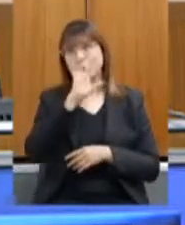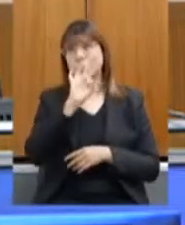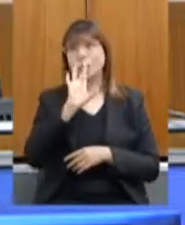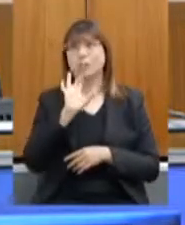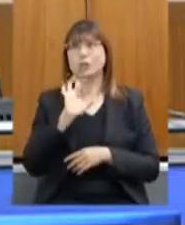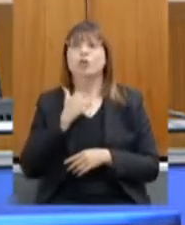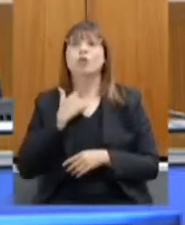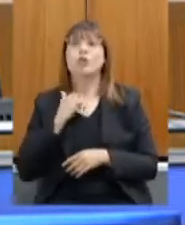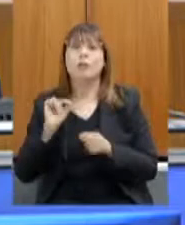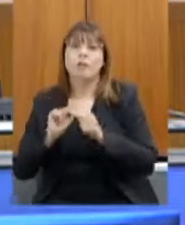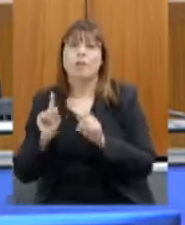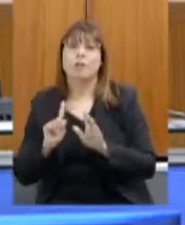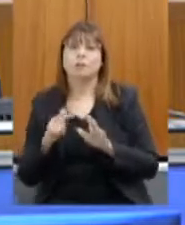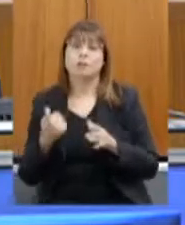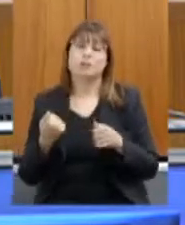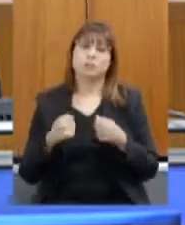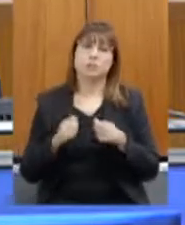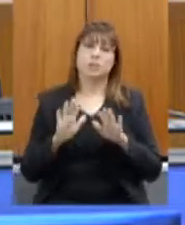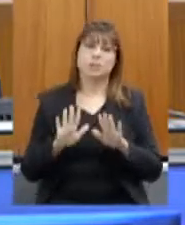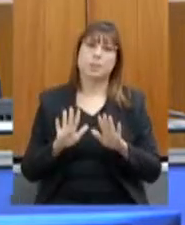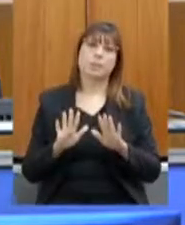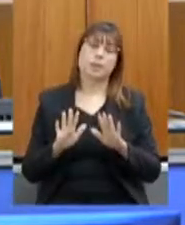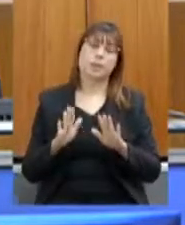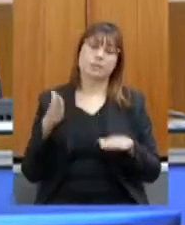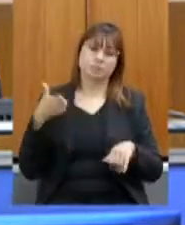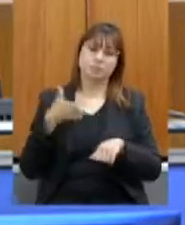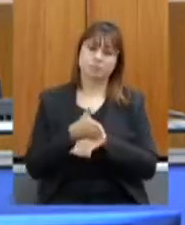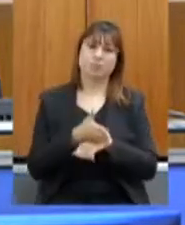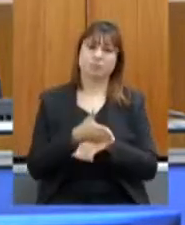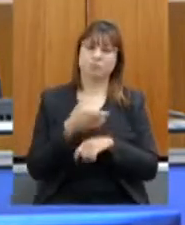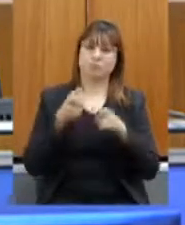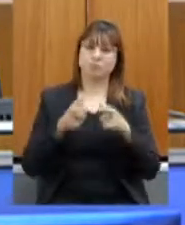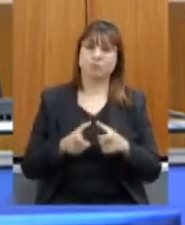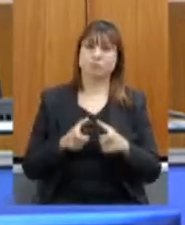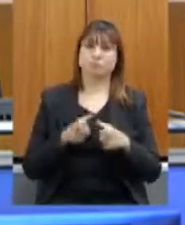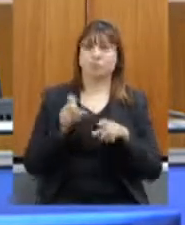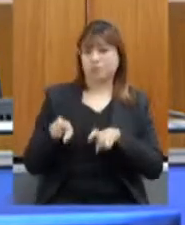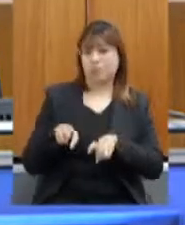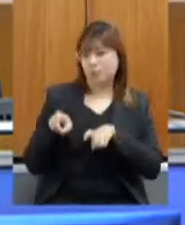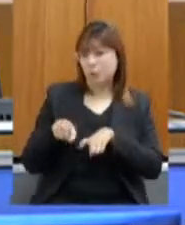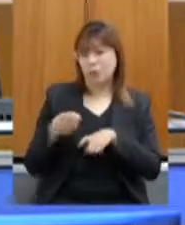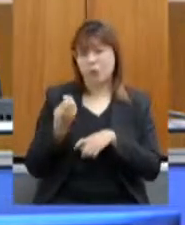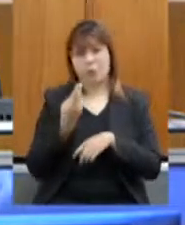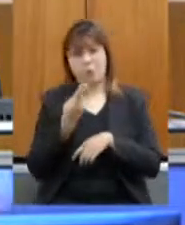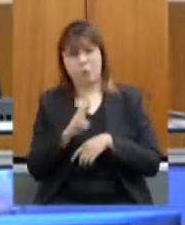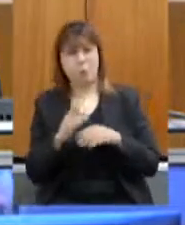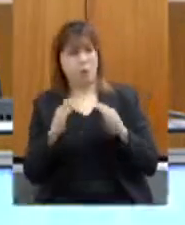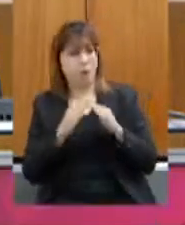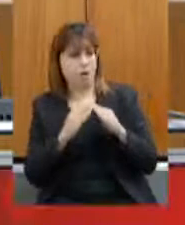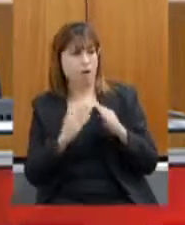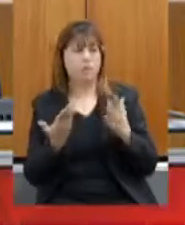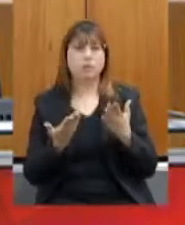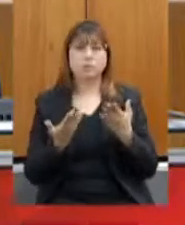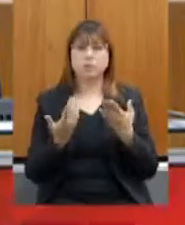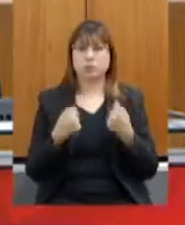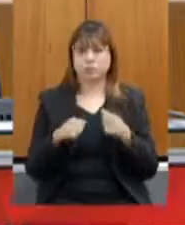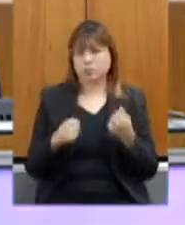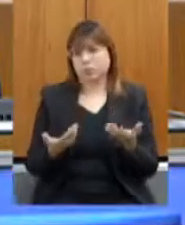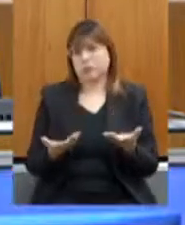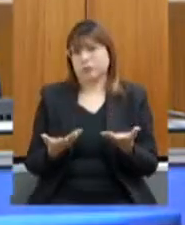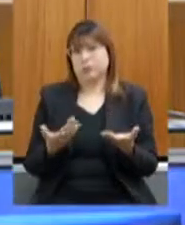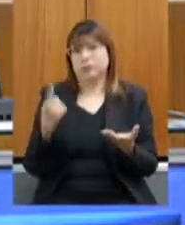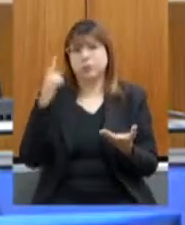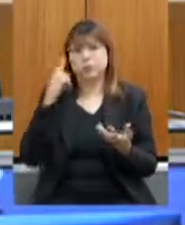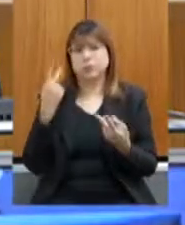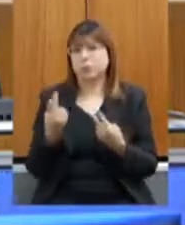mas para mim a invasão à propriedade seja ela a propriedade rural seja a casa que a pessoa mora ela tem que ser vista da